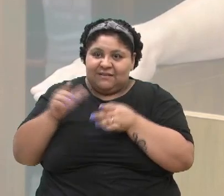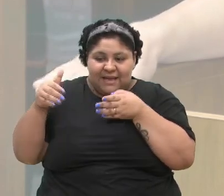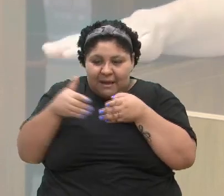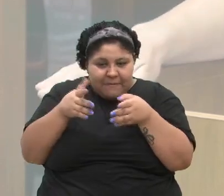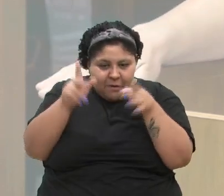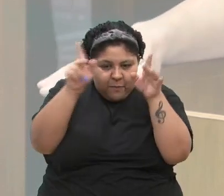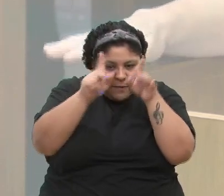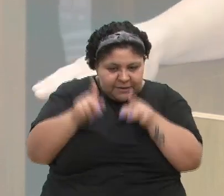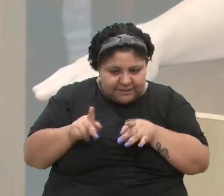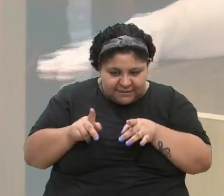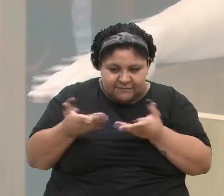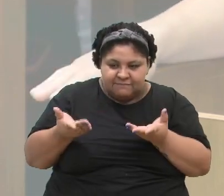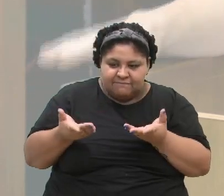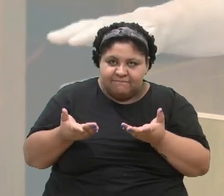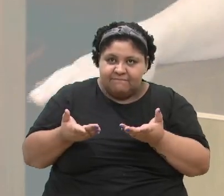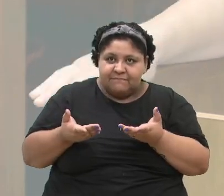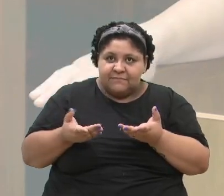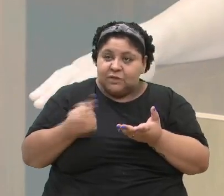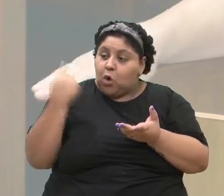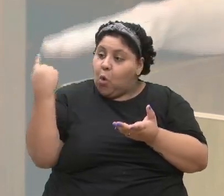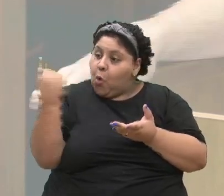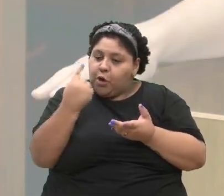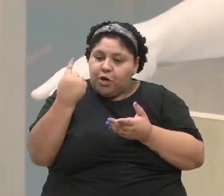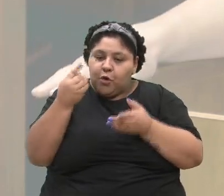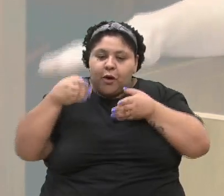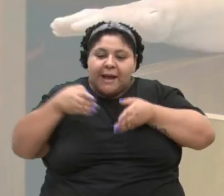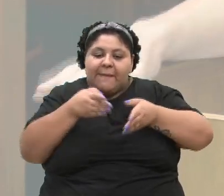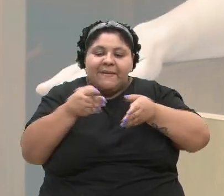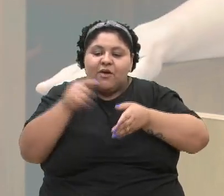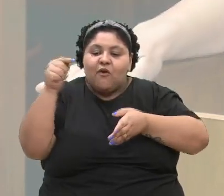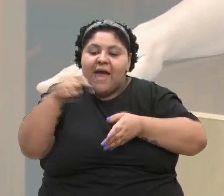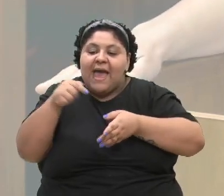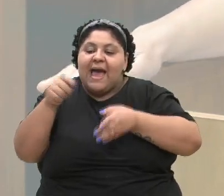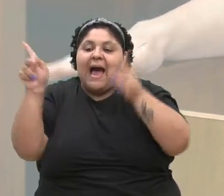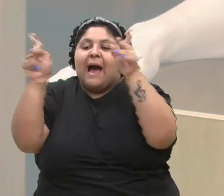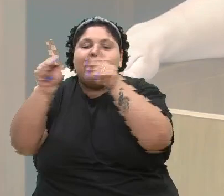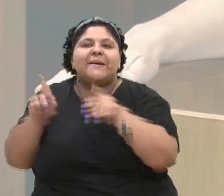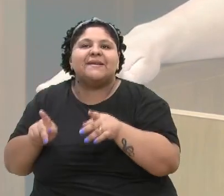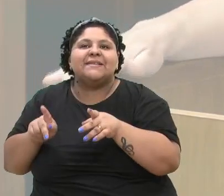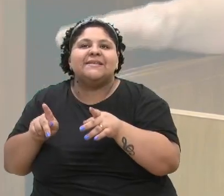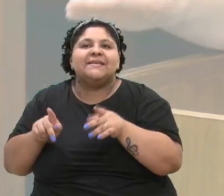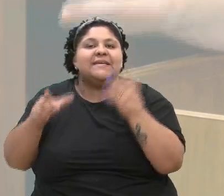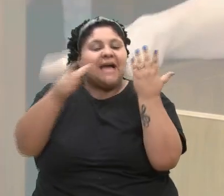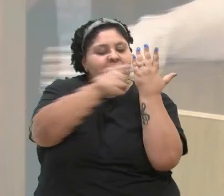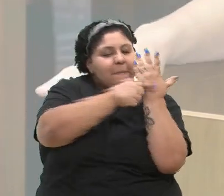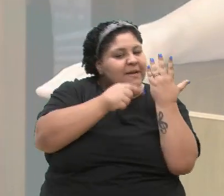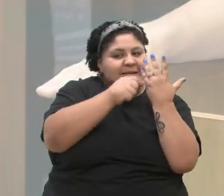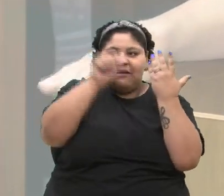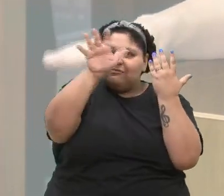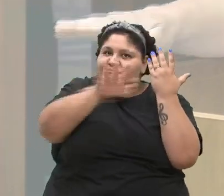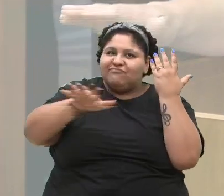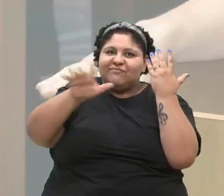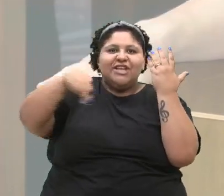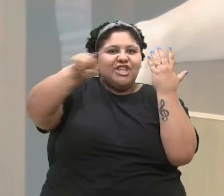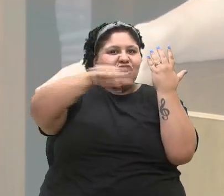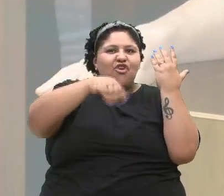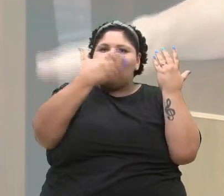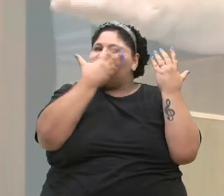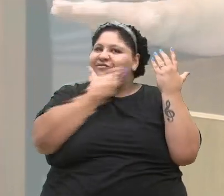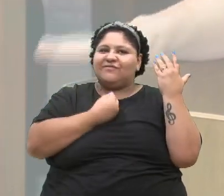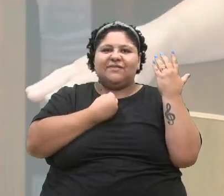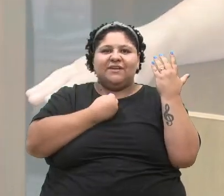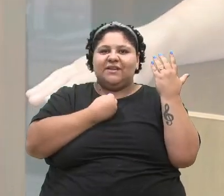paz. A paz é o único caminho. E elas têm habilidade racional que nós, homens, somos